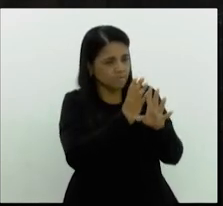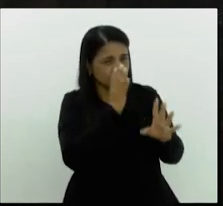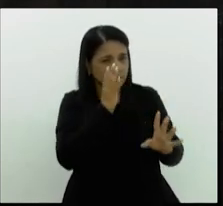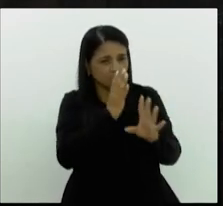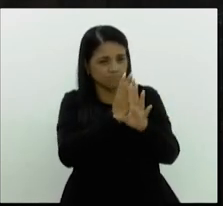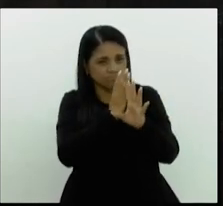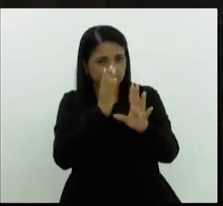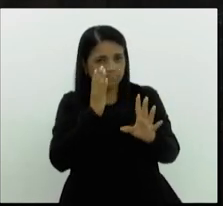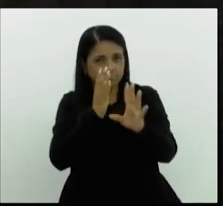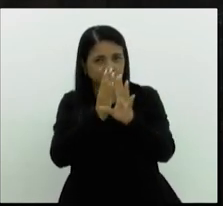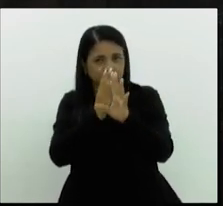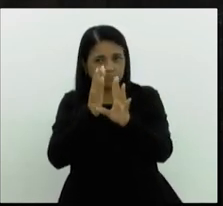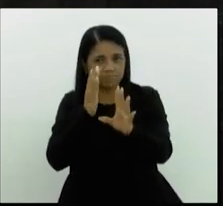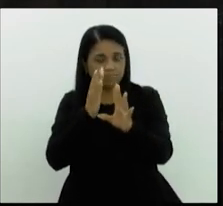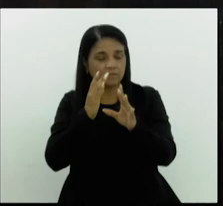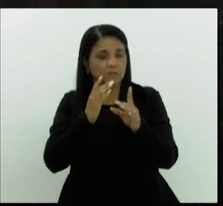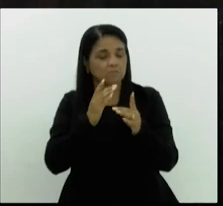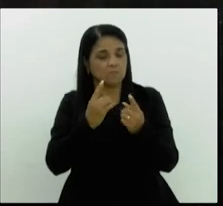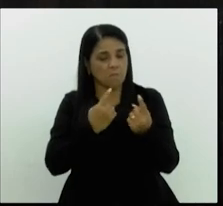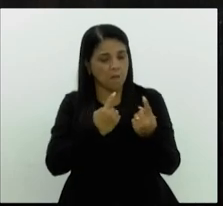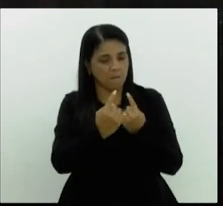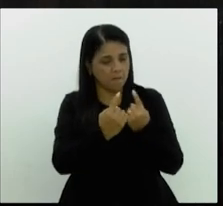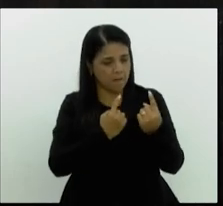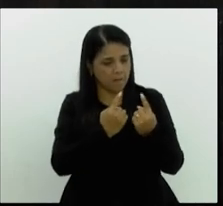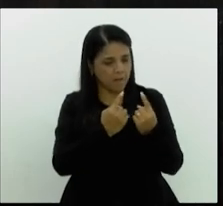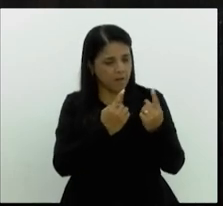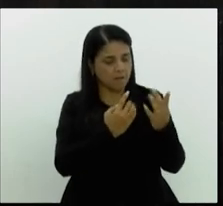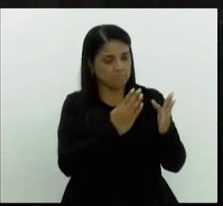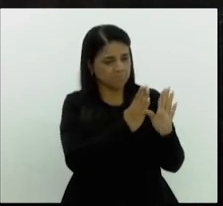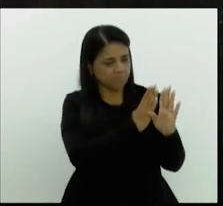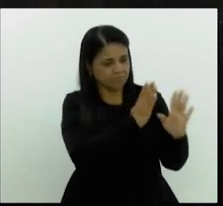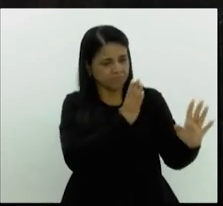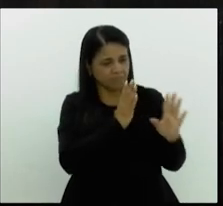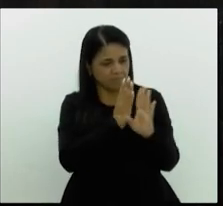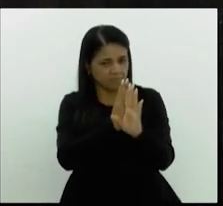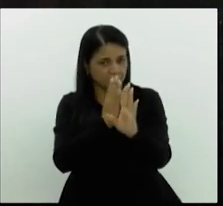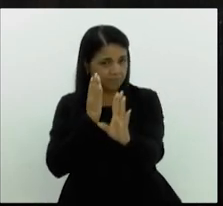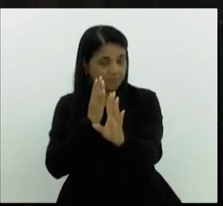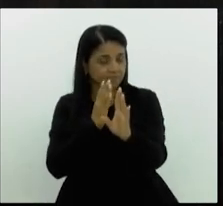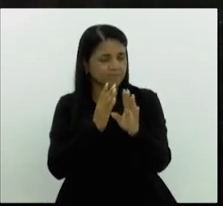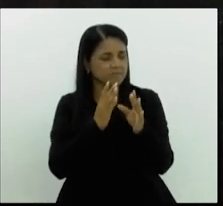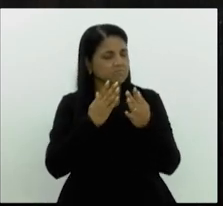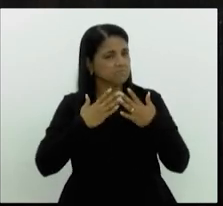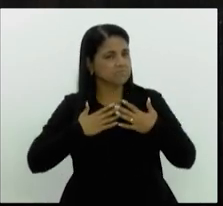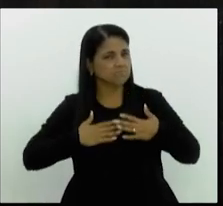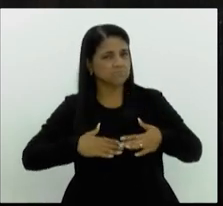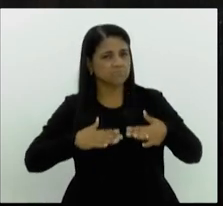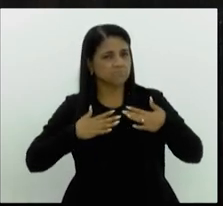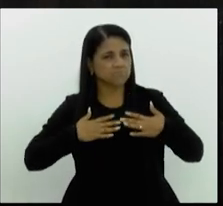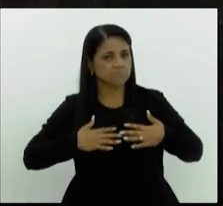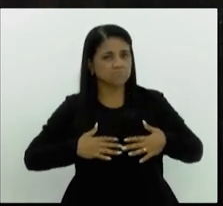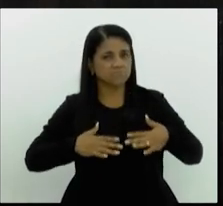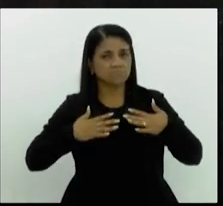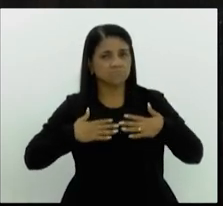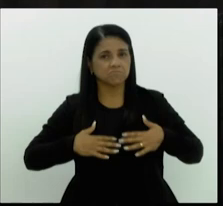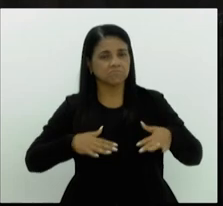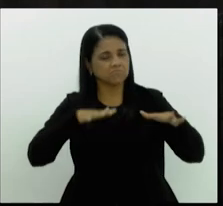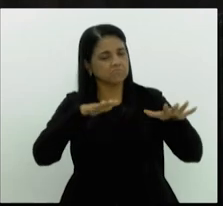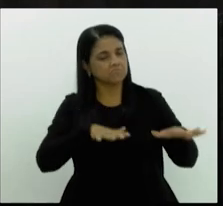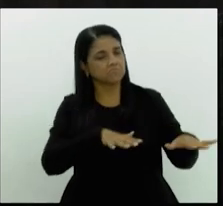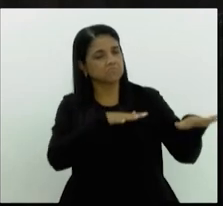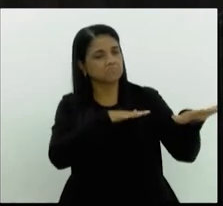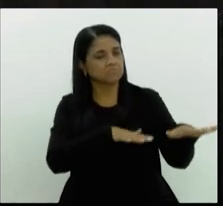em fileiras, ao lado da BR, totalmente, uma ação totalmente pacífica, totalmente pacífica,